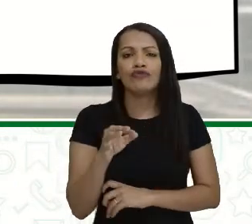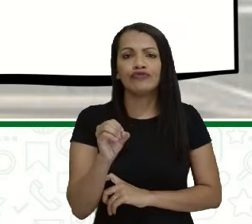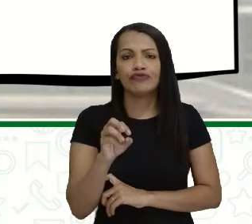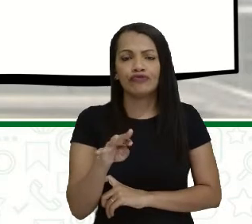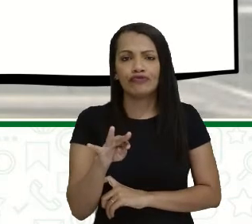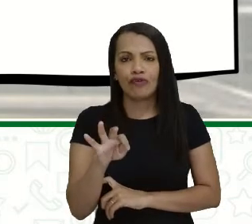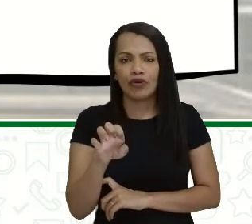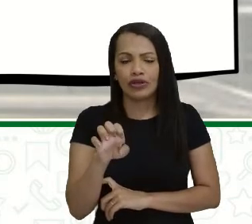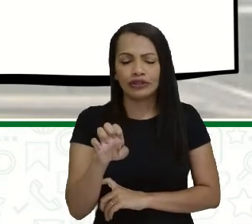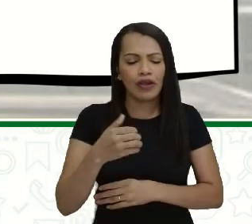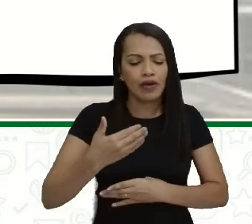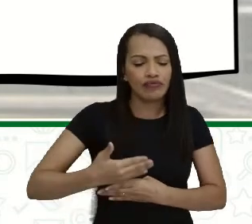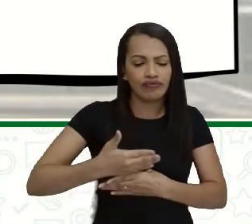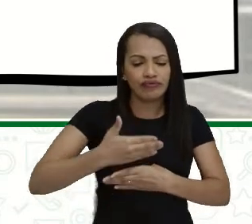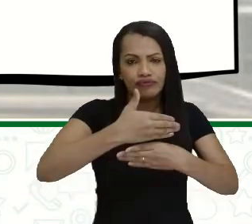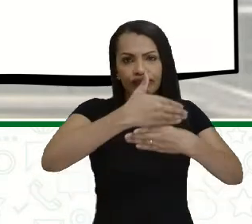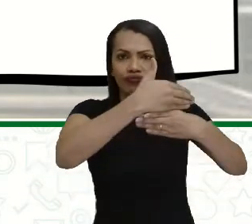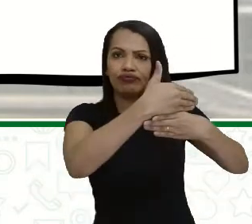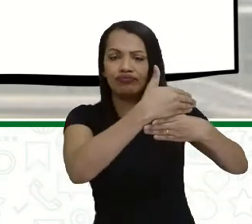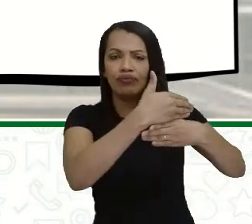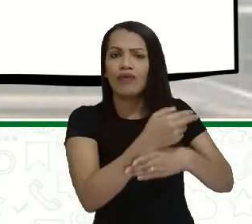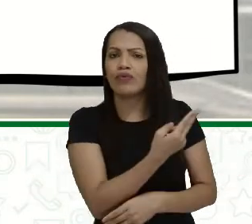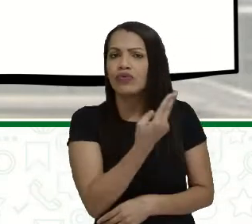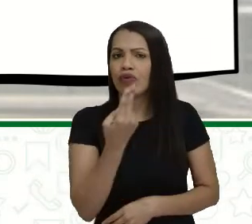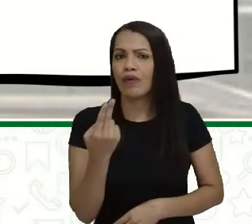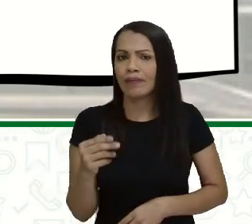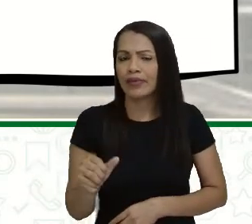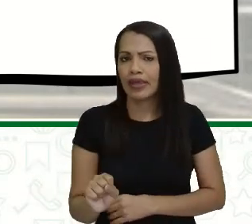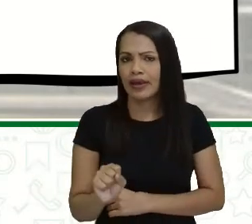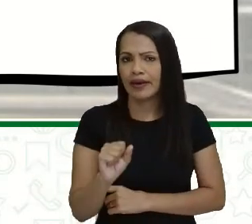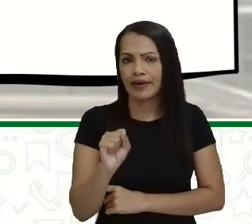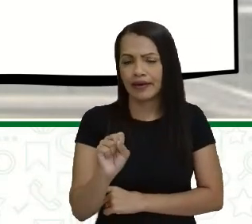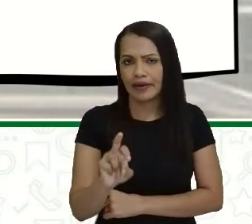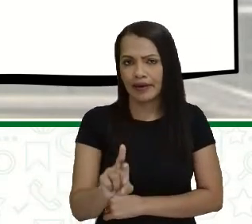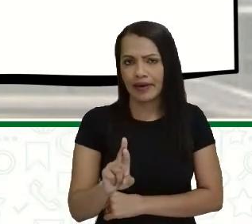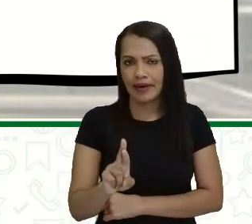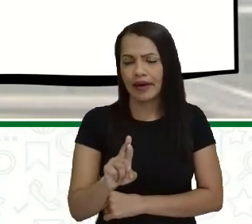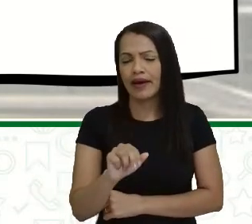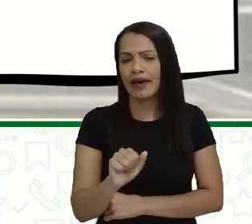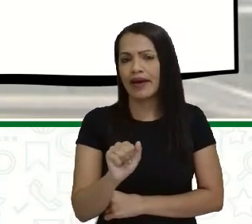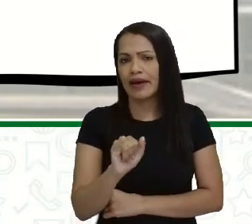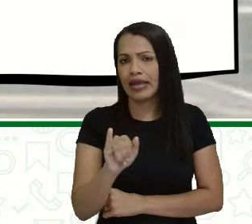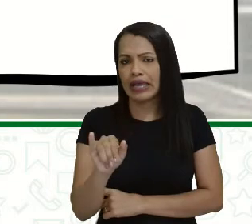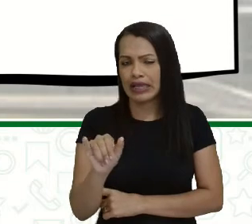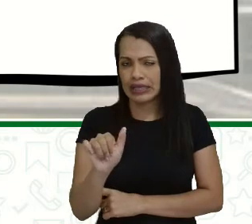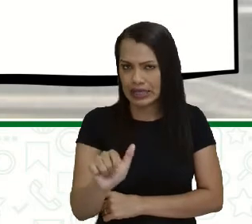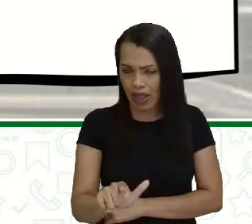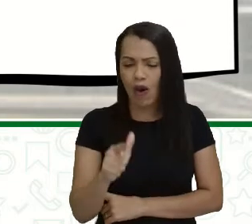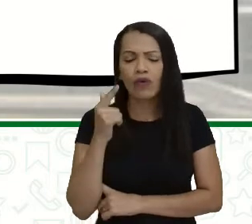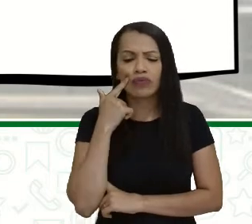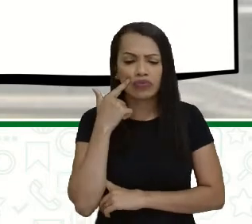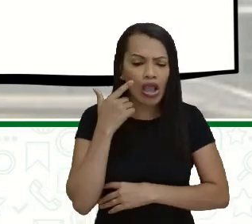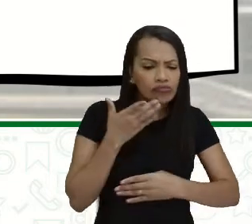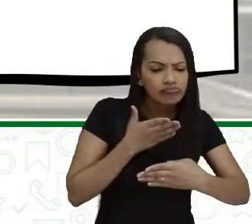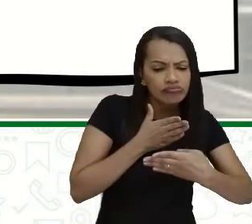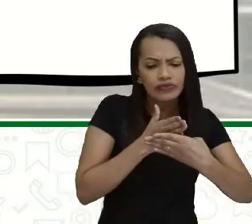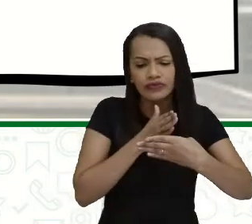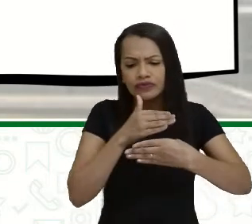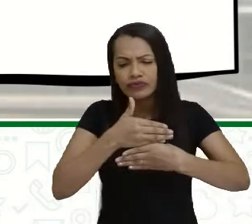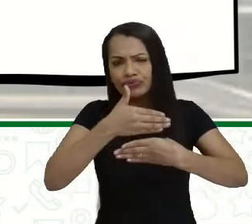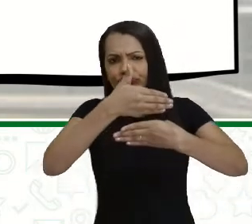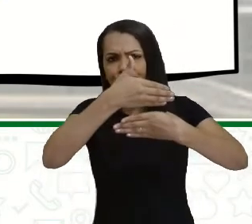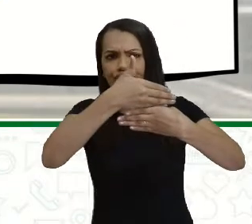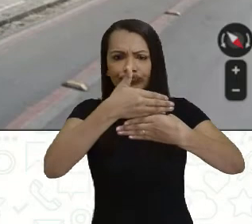né, o forte Arraial do Bom Jesus, e que foi um foco de resistência aí contra os holandeses. Então, a gente viu na